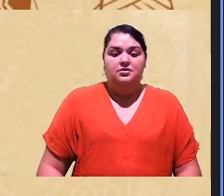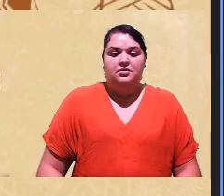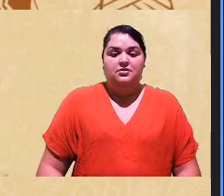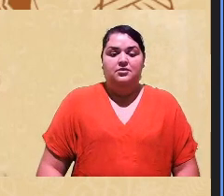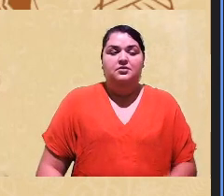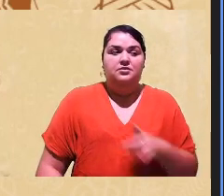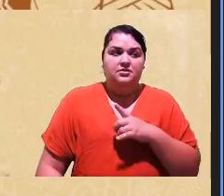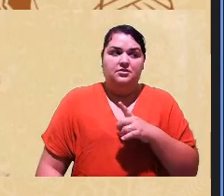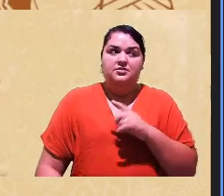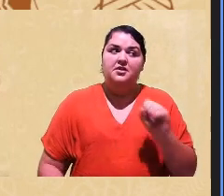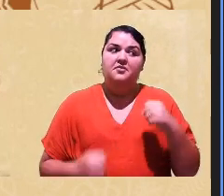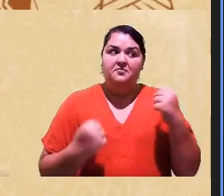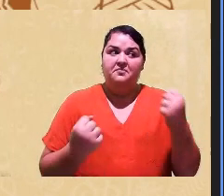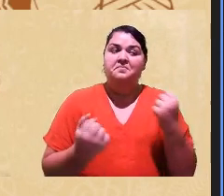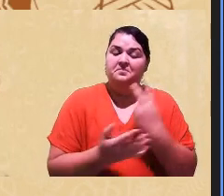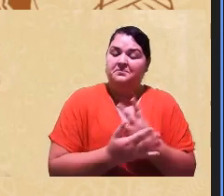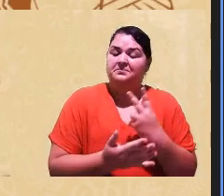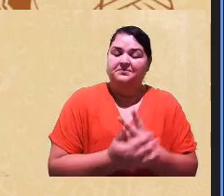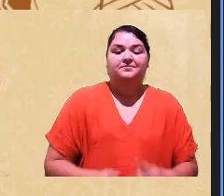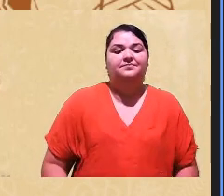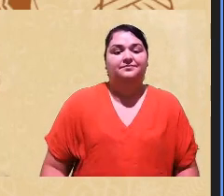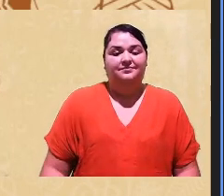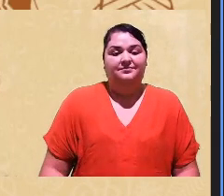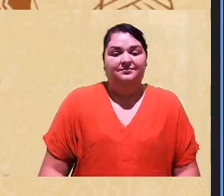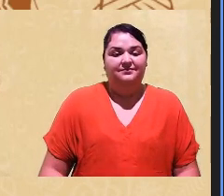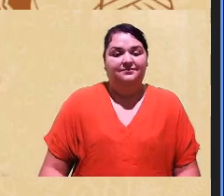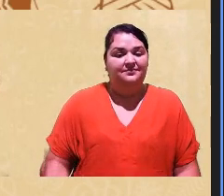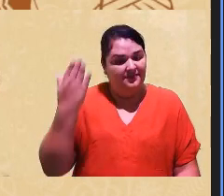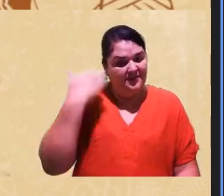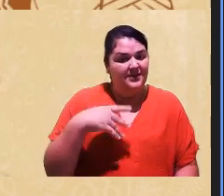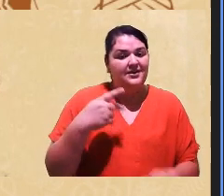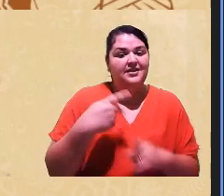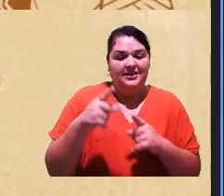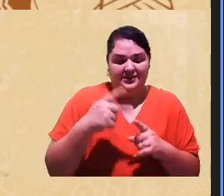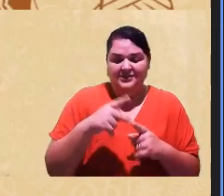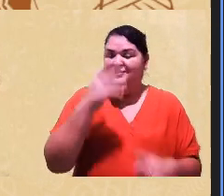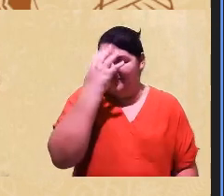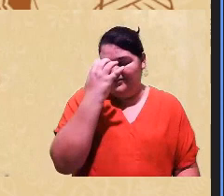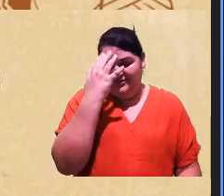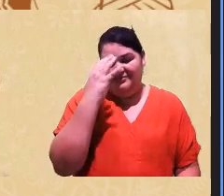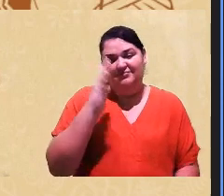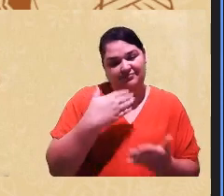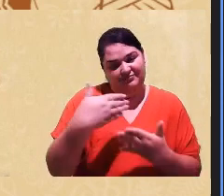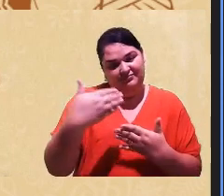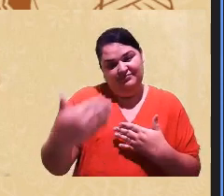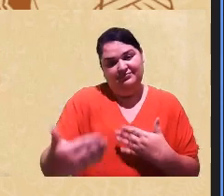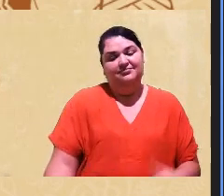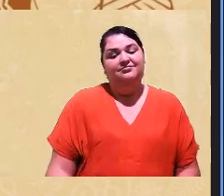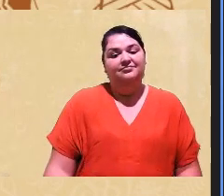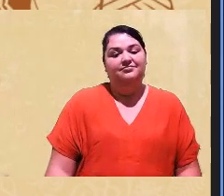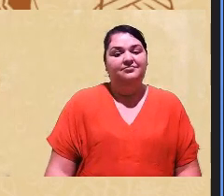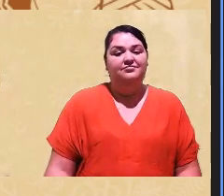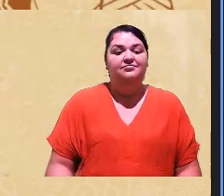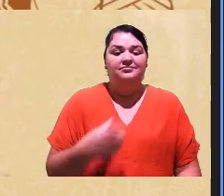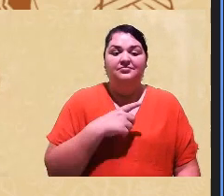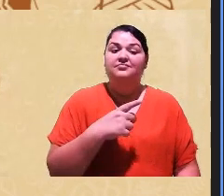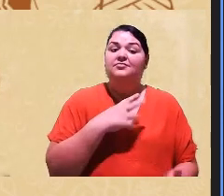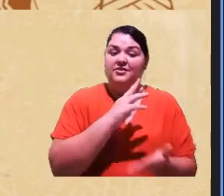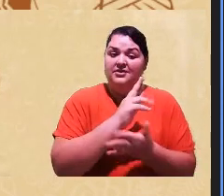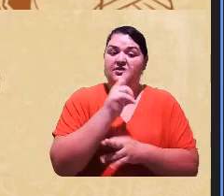reforçando né eu estou de cabelo liso de franjinha enfim mas nós vamos ter uma diversidade